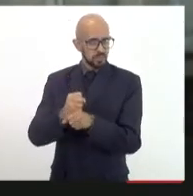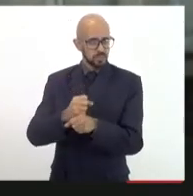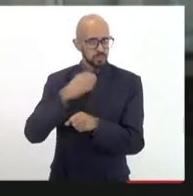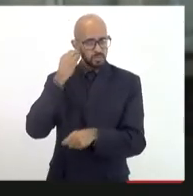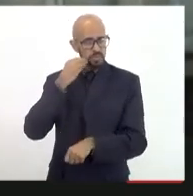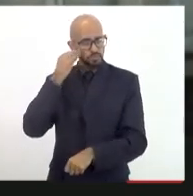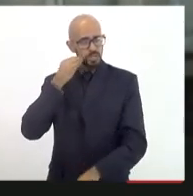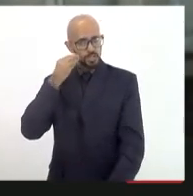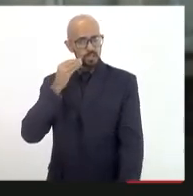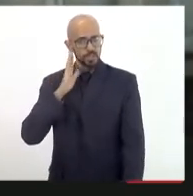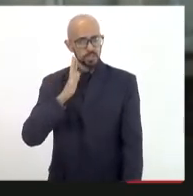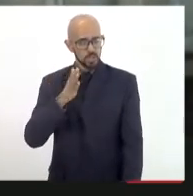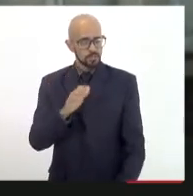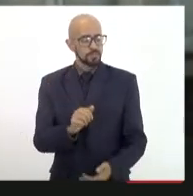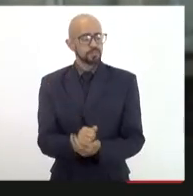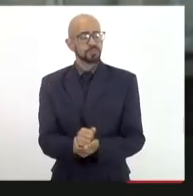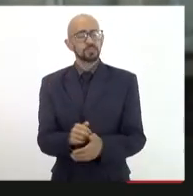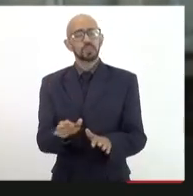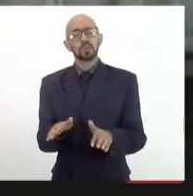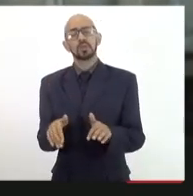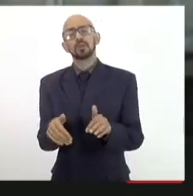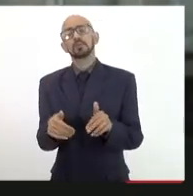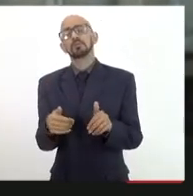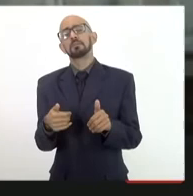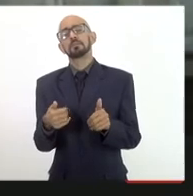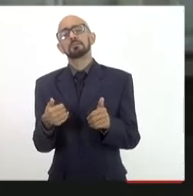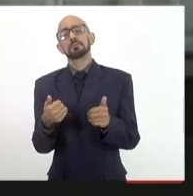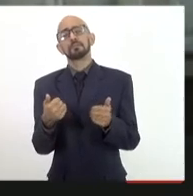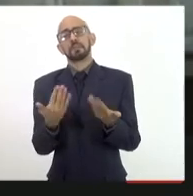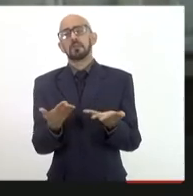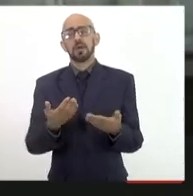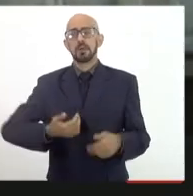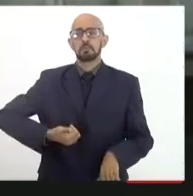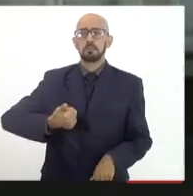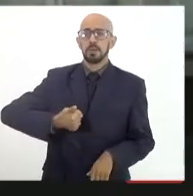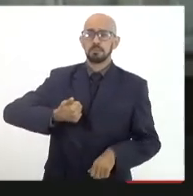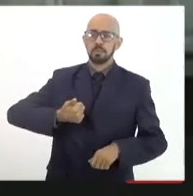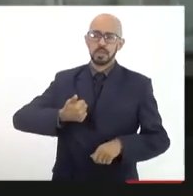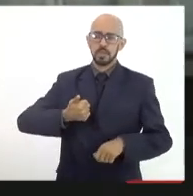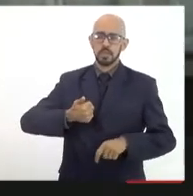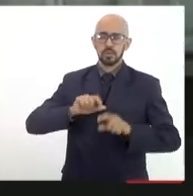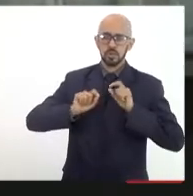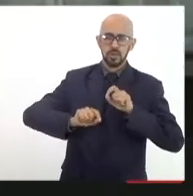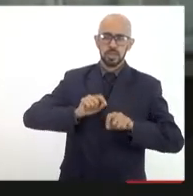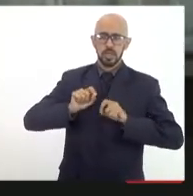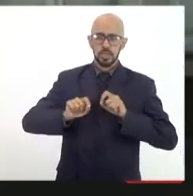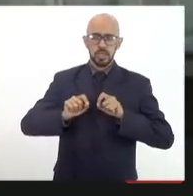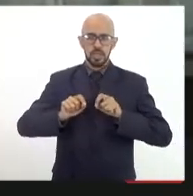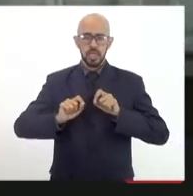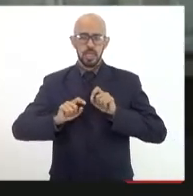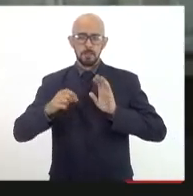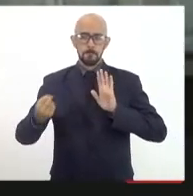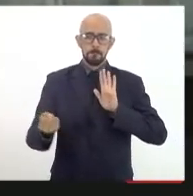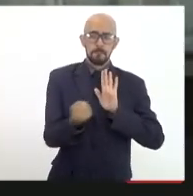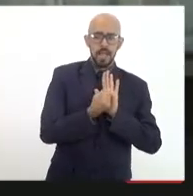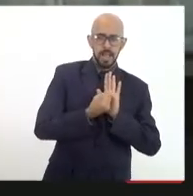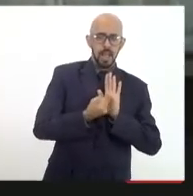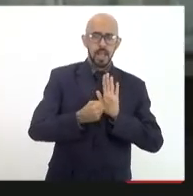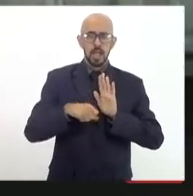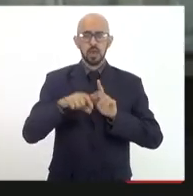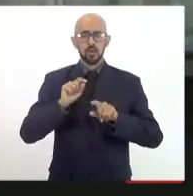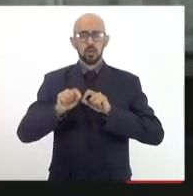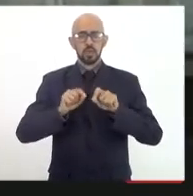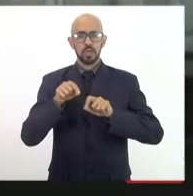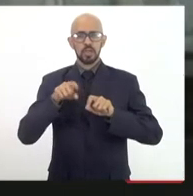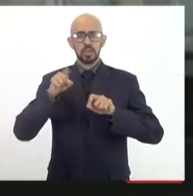áreas. E vou dizer por que estou falando isso. a primeira questão, eu acho que é marcar muito mesmo que é um fundo